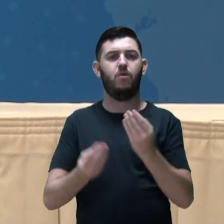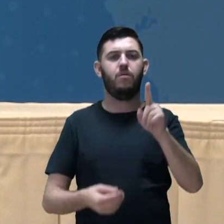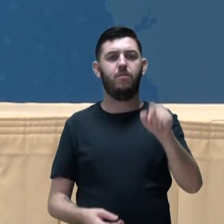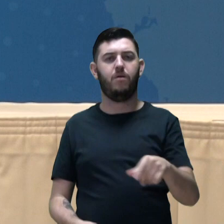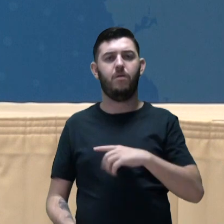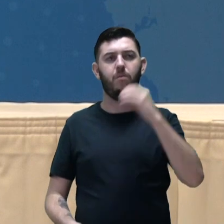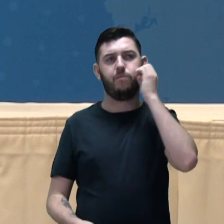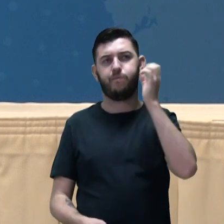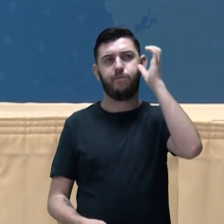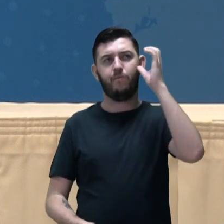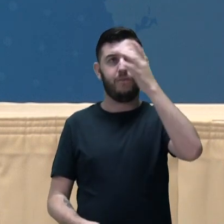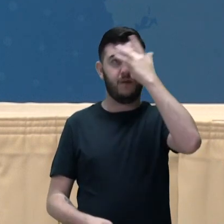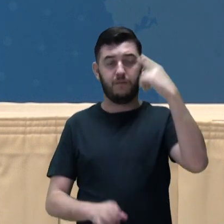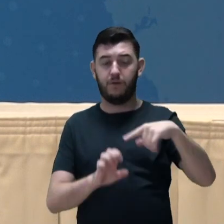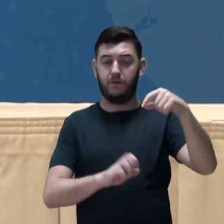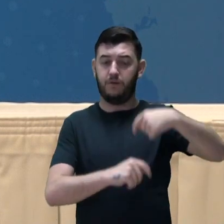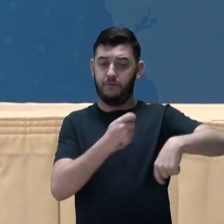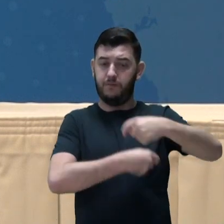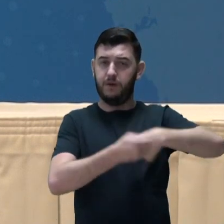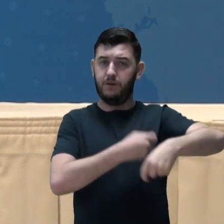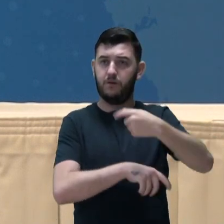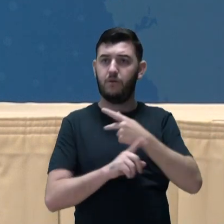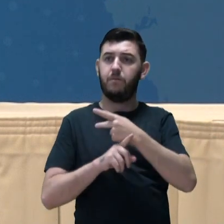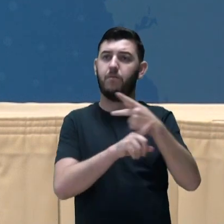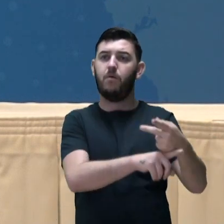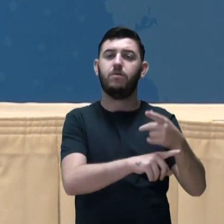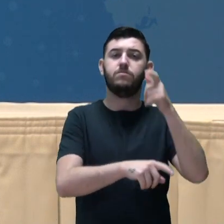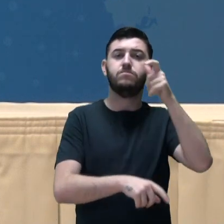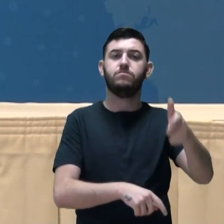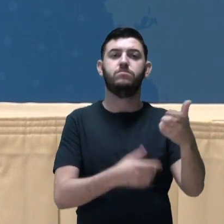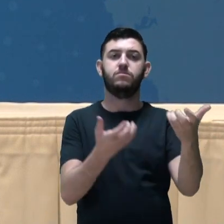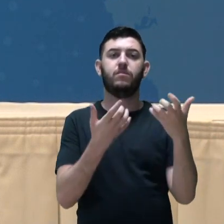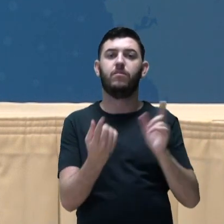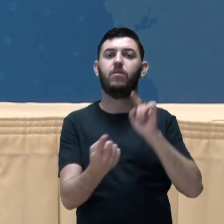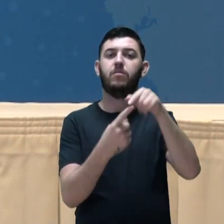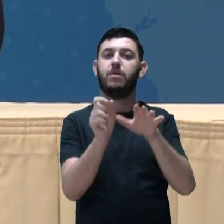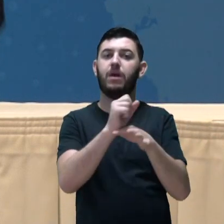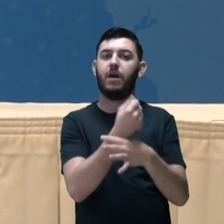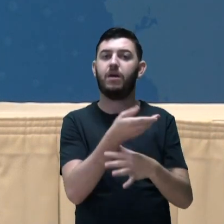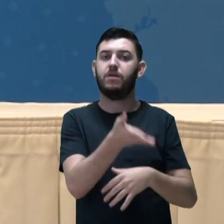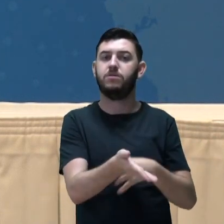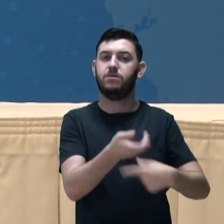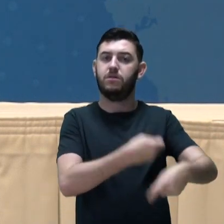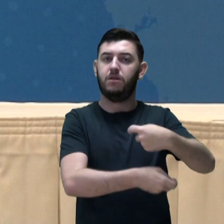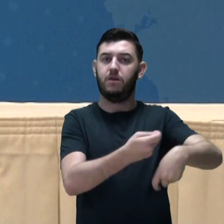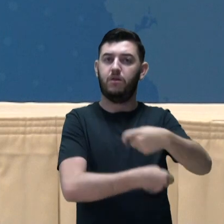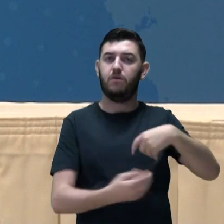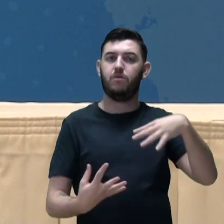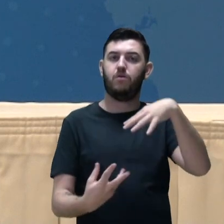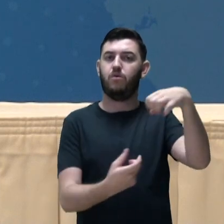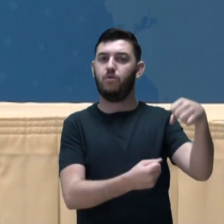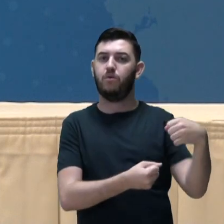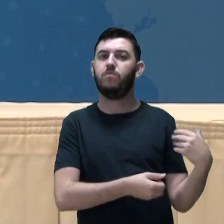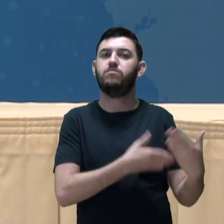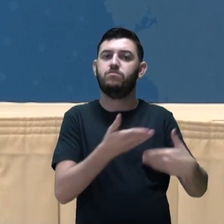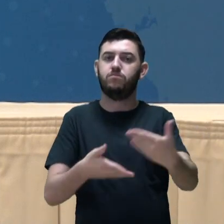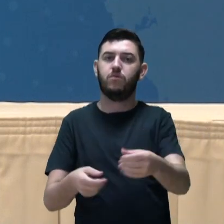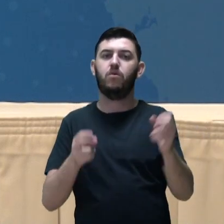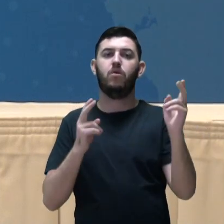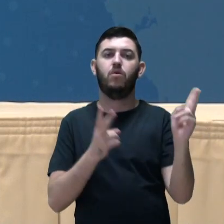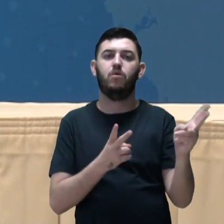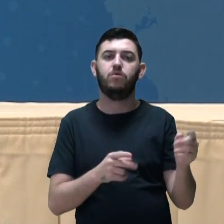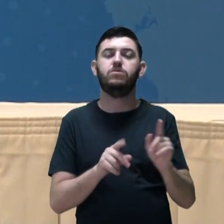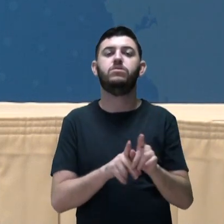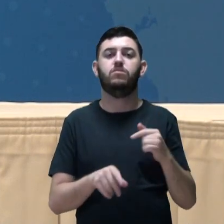são os conhecimentos que os empreendedores estão buscando para garantir que o seu negócio seja sustentável, para garantir que o seu